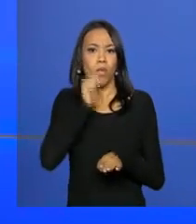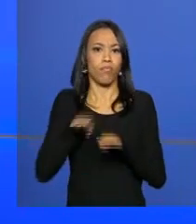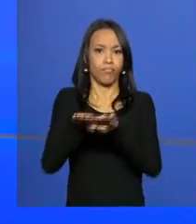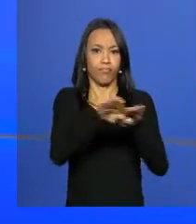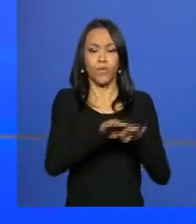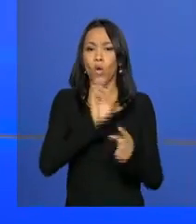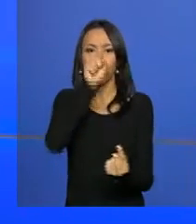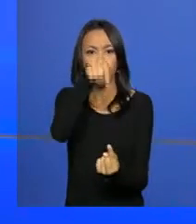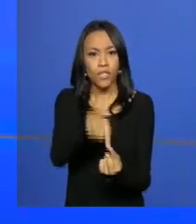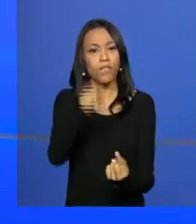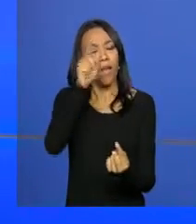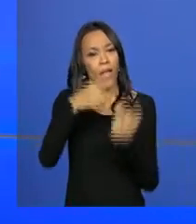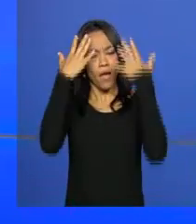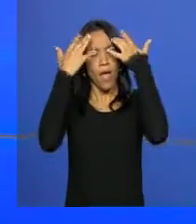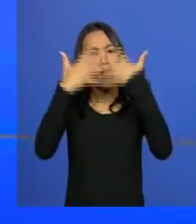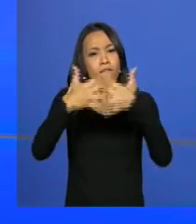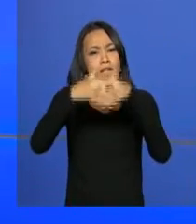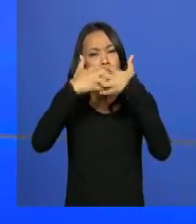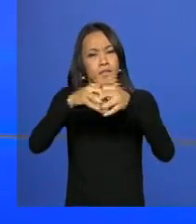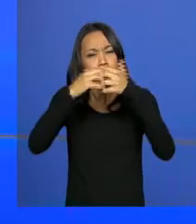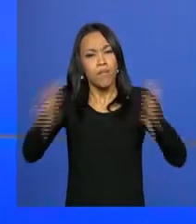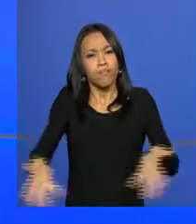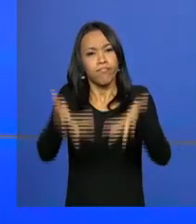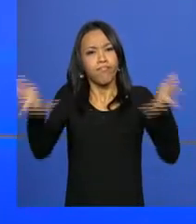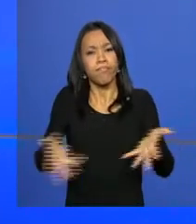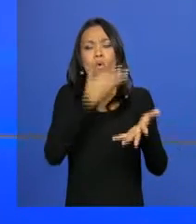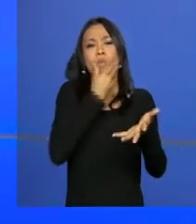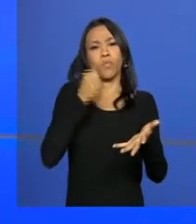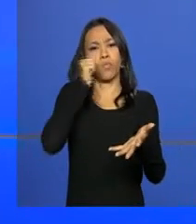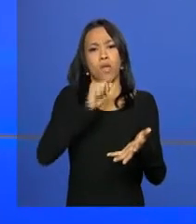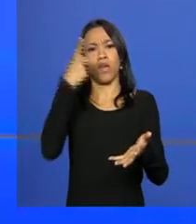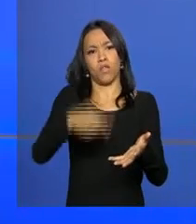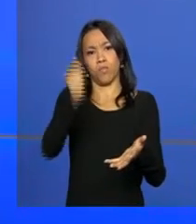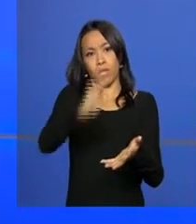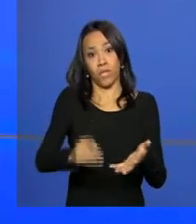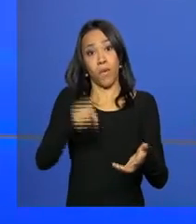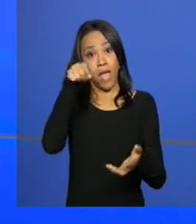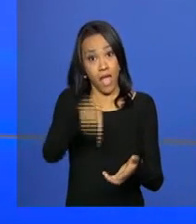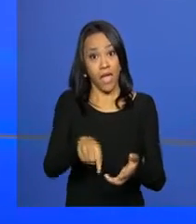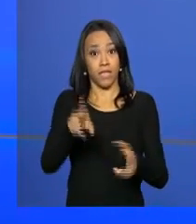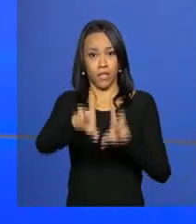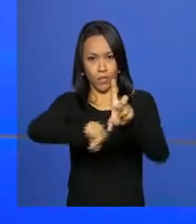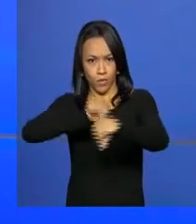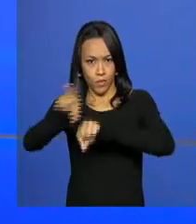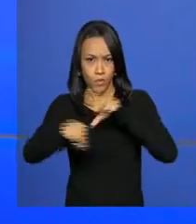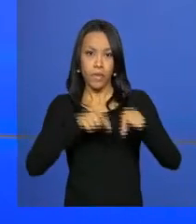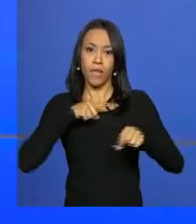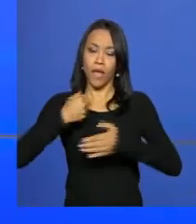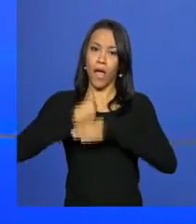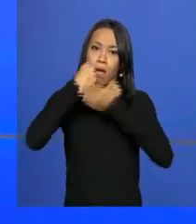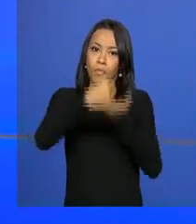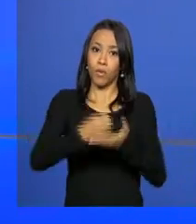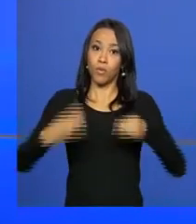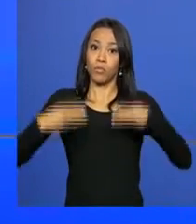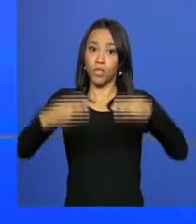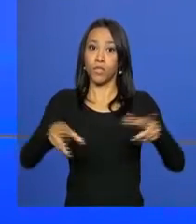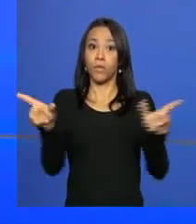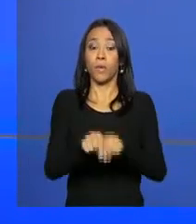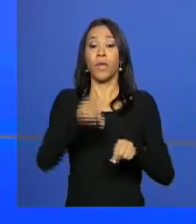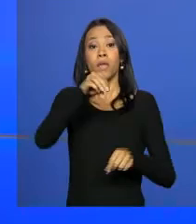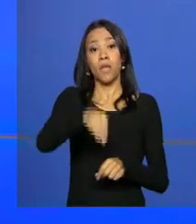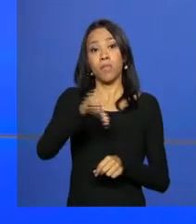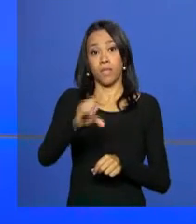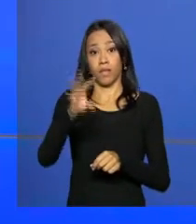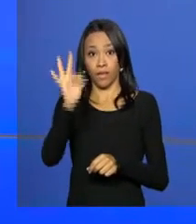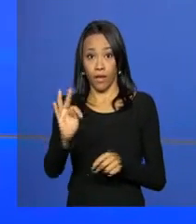reflexão sobre as desigualdades entre homens e mulheres no Brasil. O concurso conta com o apoio dos Ministérios da Ciência, Tecnologia e